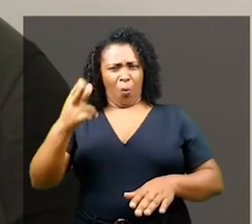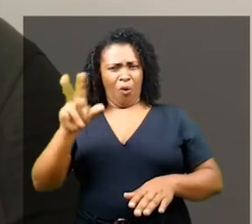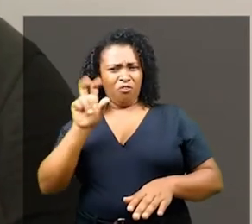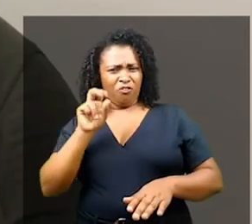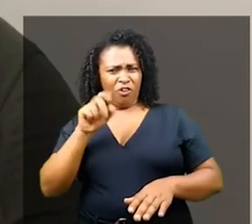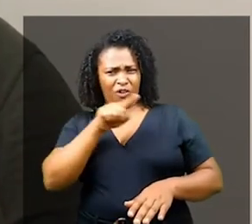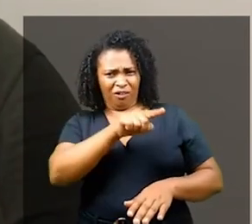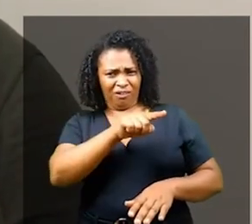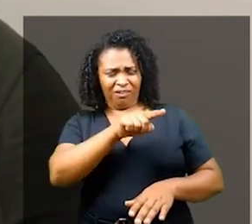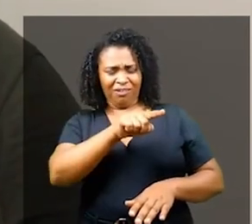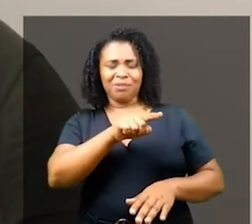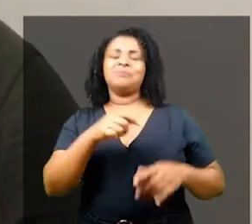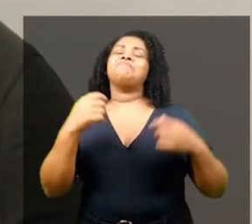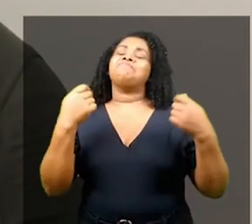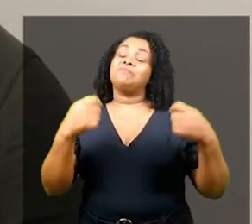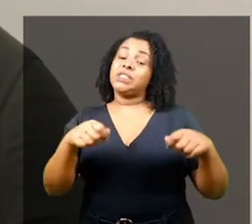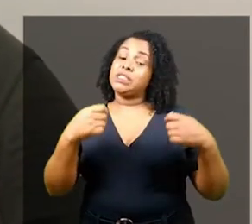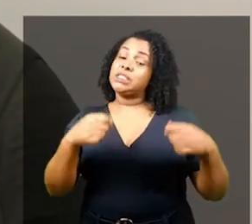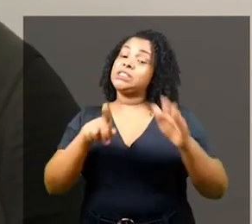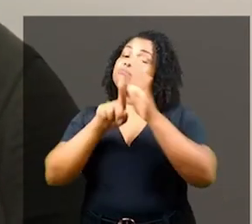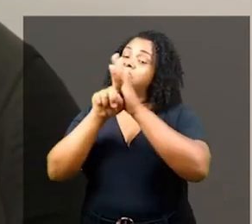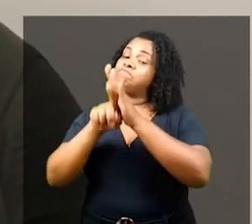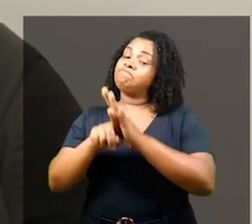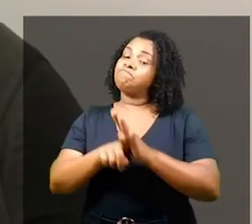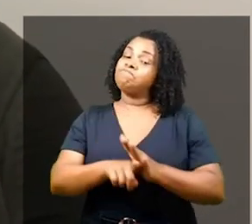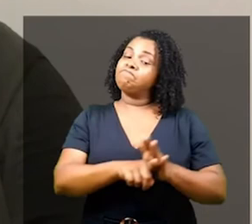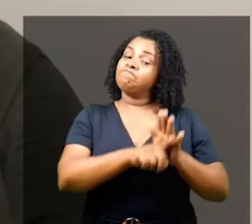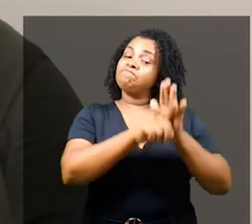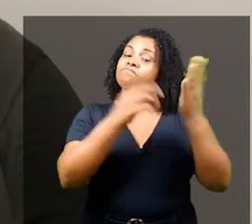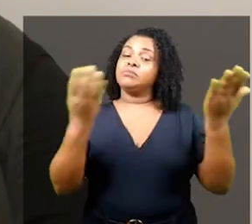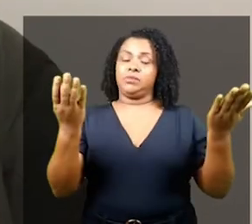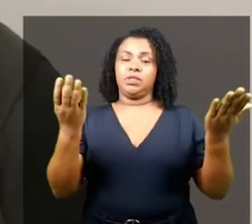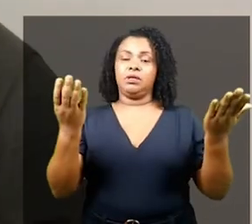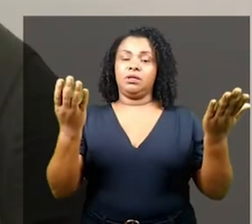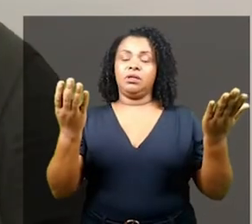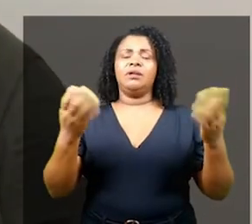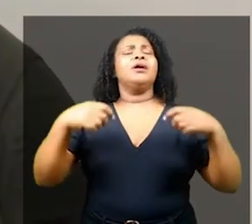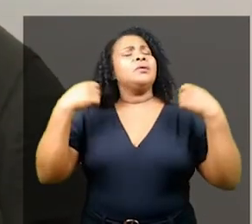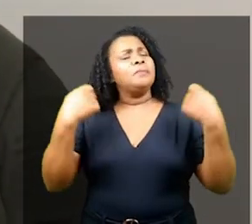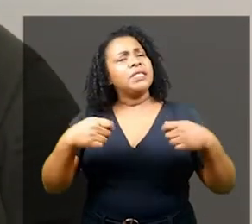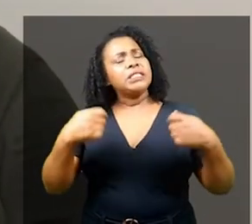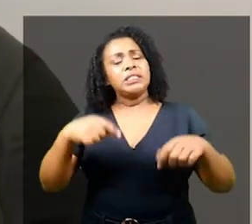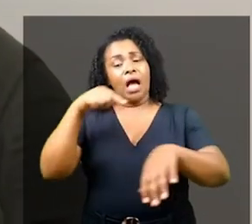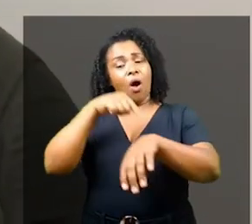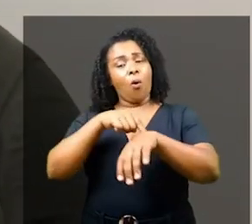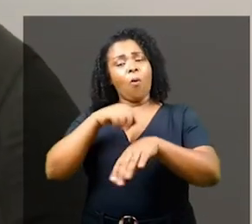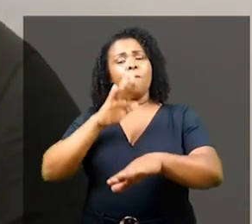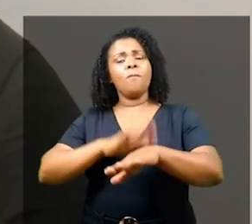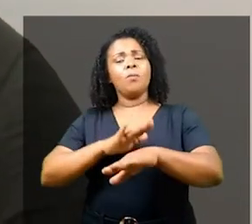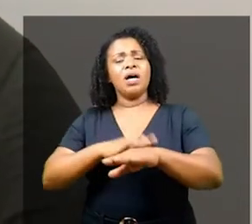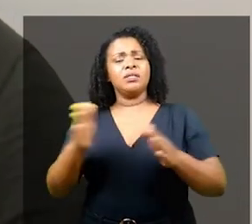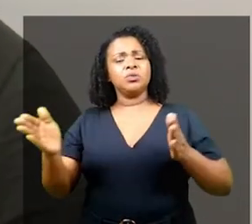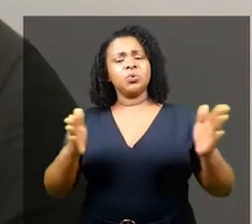Nós precisamos falar sobre ancestralidade branca e seu legado. É uma exigência do nosso lugar e do nosso tempo